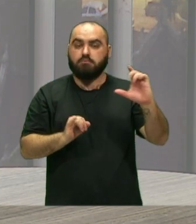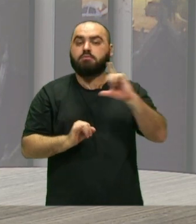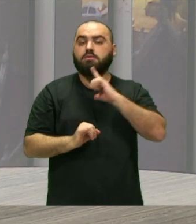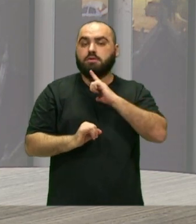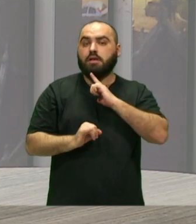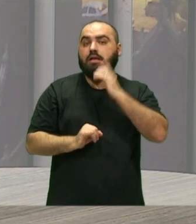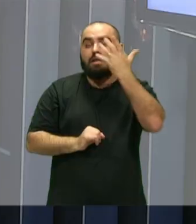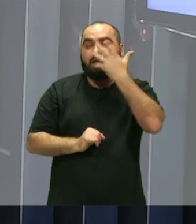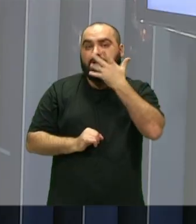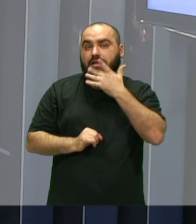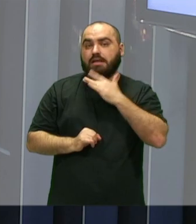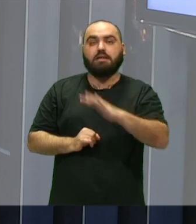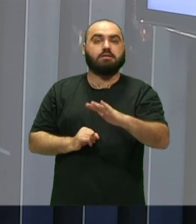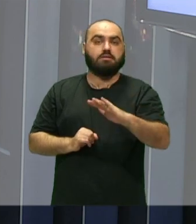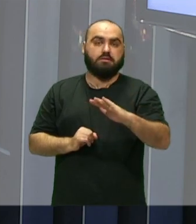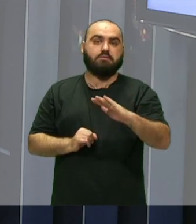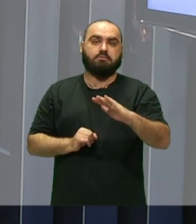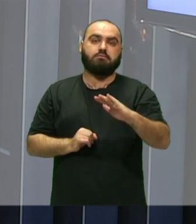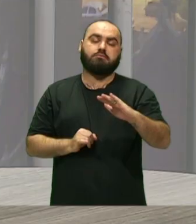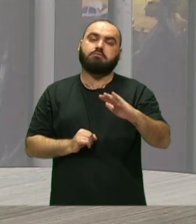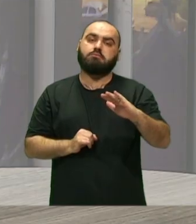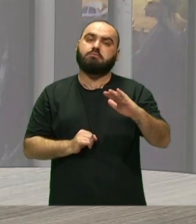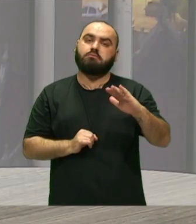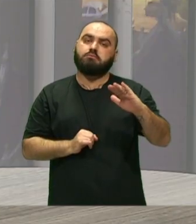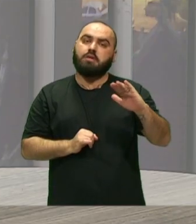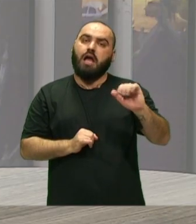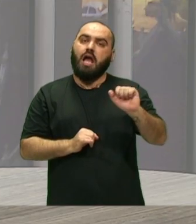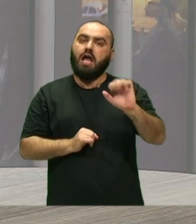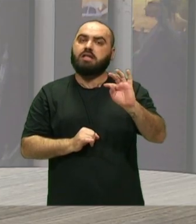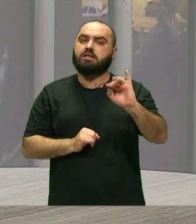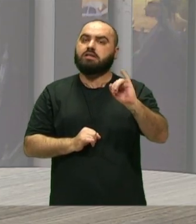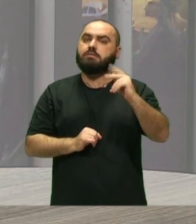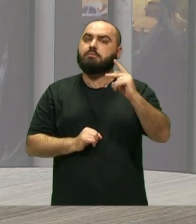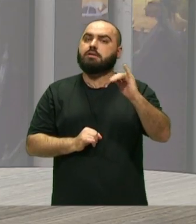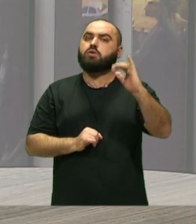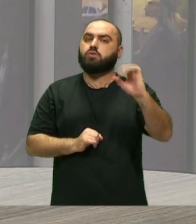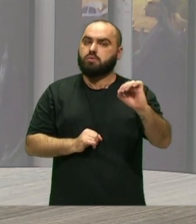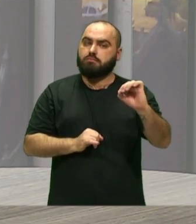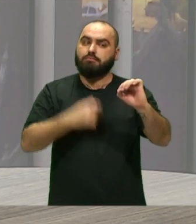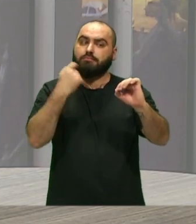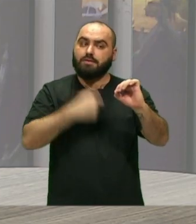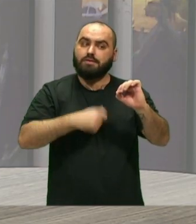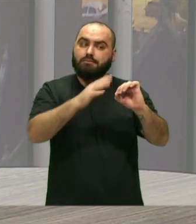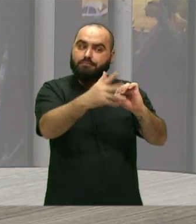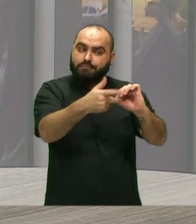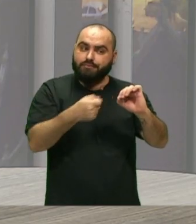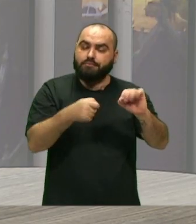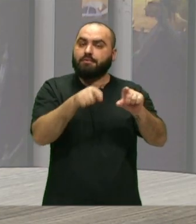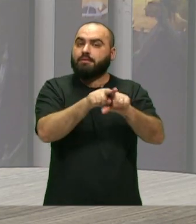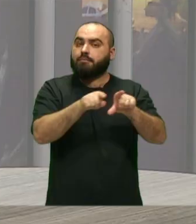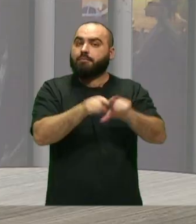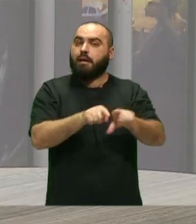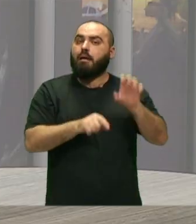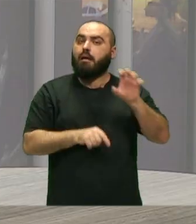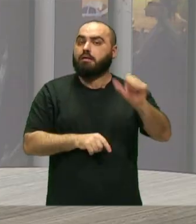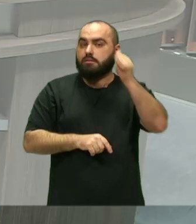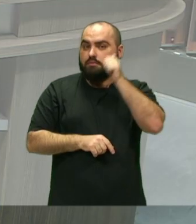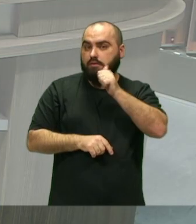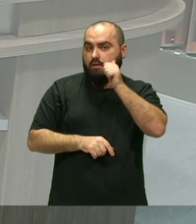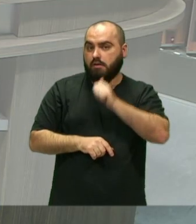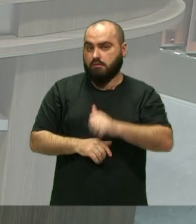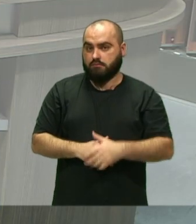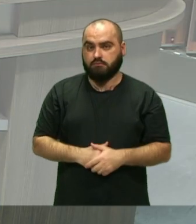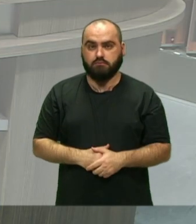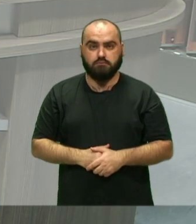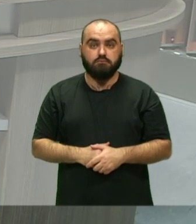Crianças Filhos atípicos E a gente Tem que conseguir Também acolher Essa condição Né? Dessas mulheres Que não é qualquer lugar